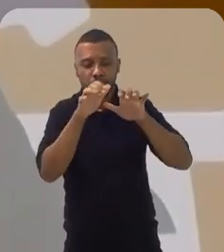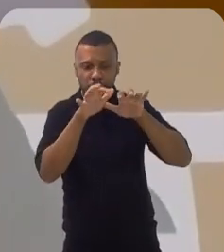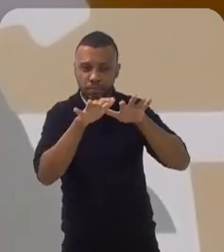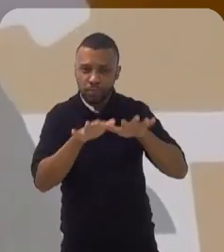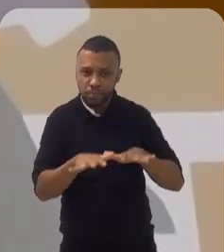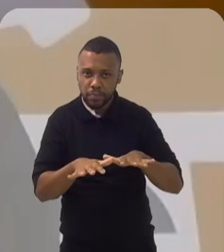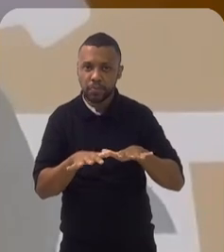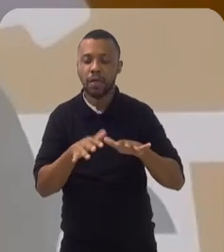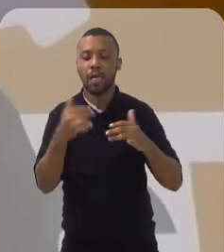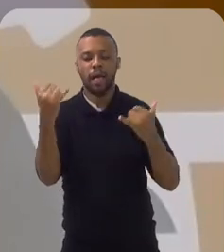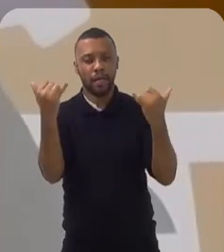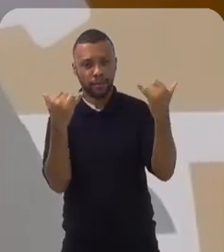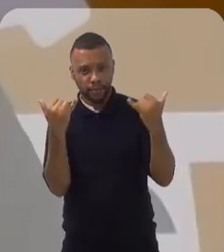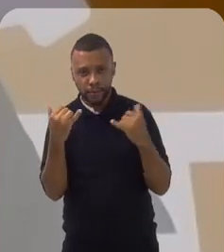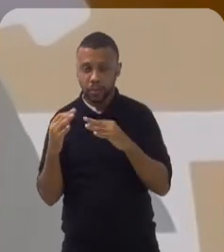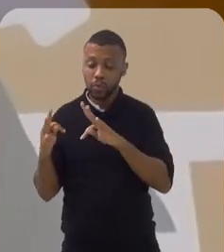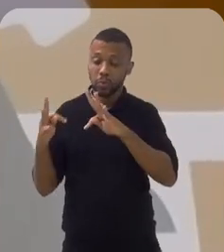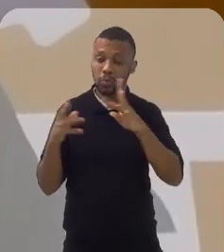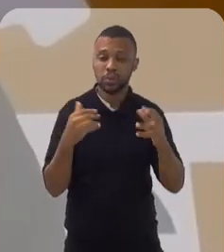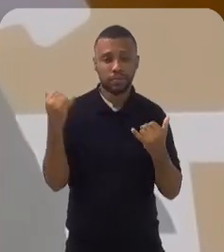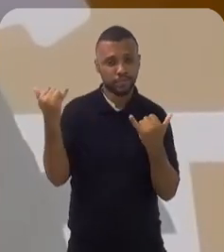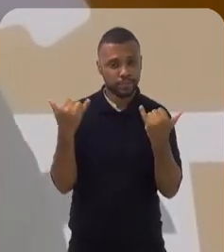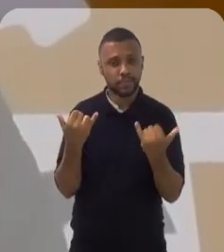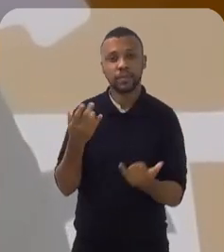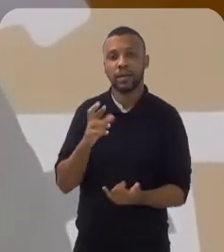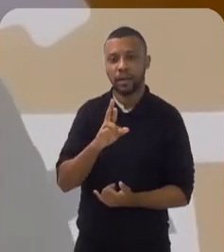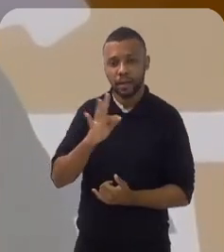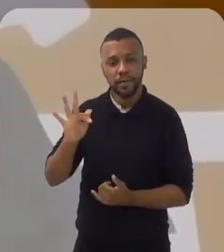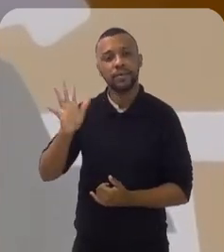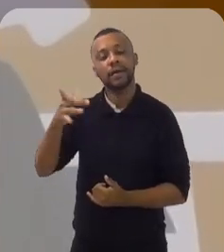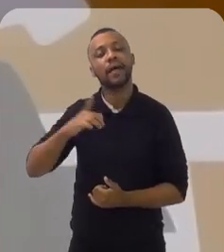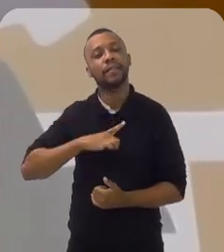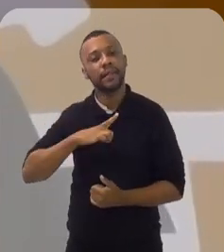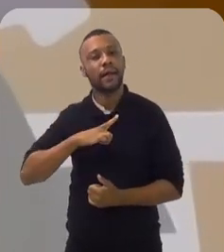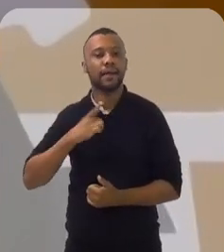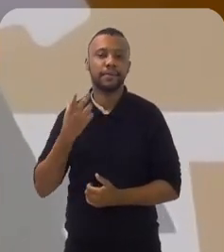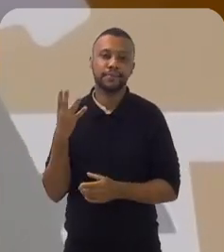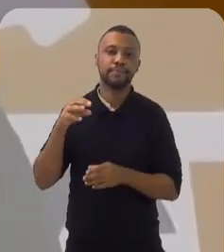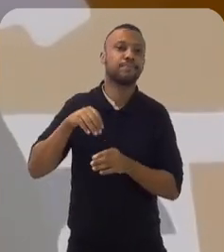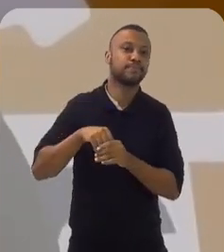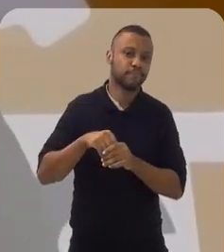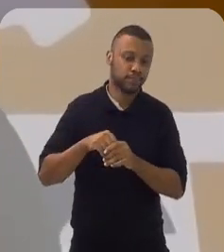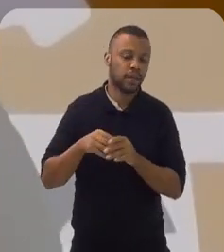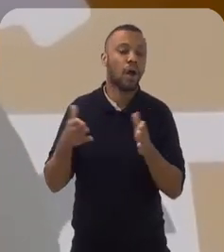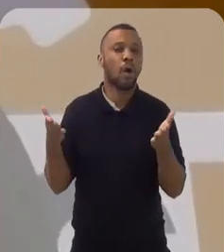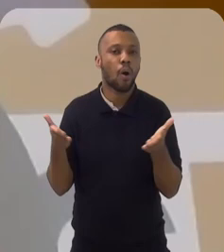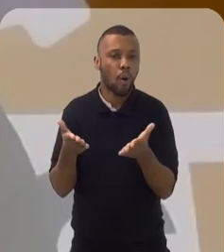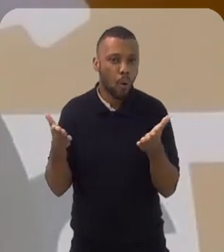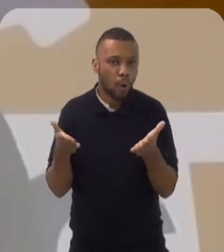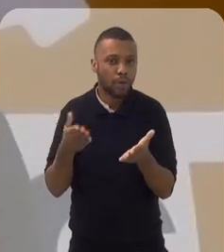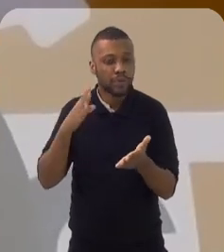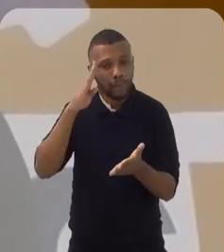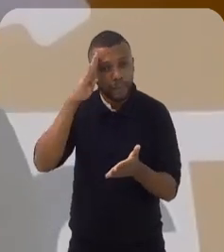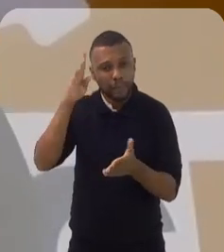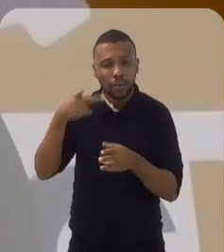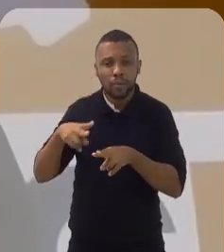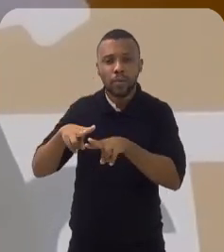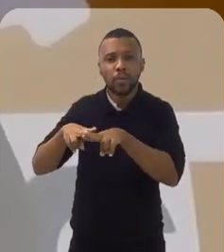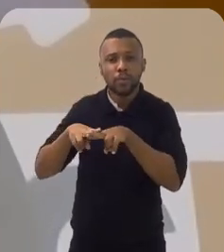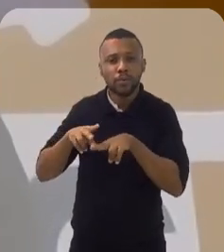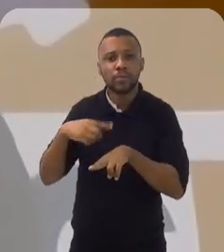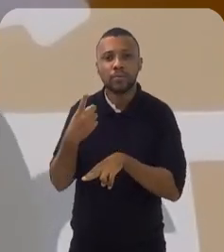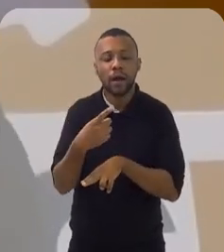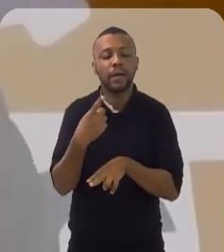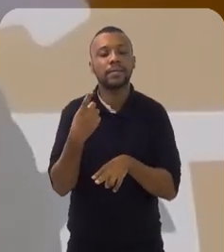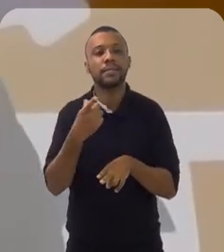declaração todas as informações que a Receita Federal já detém sobre você. Então, hoje, os maiores motivos da gente